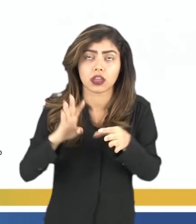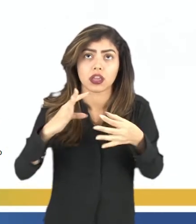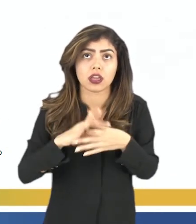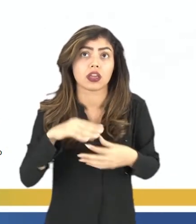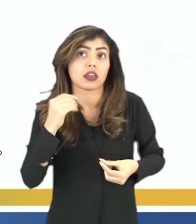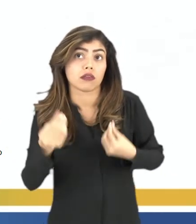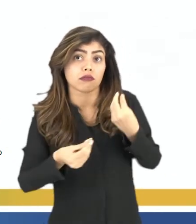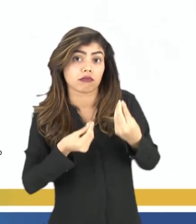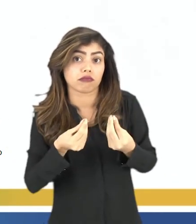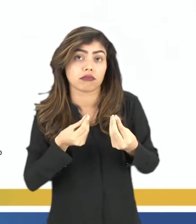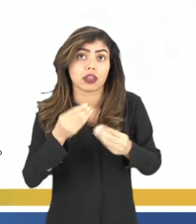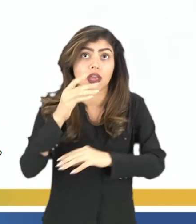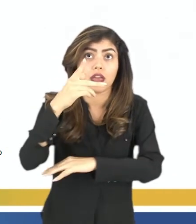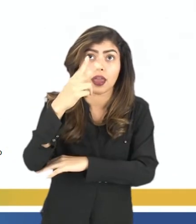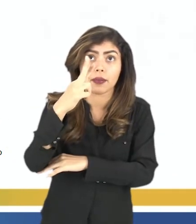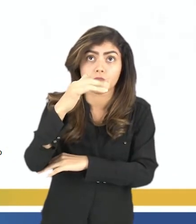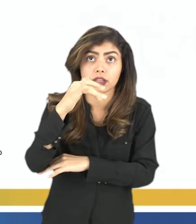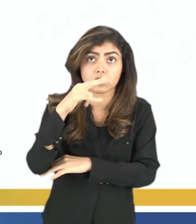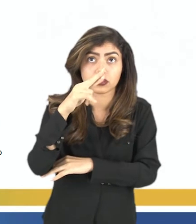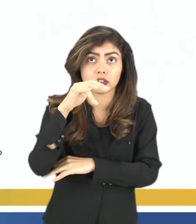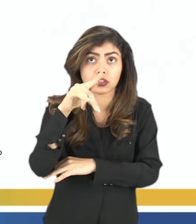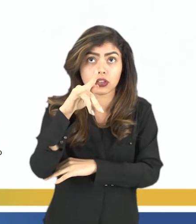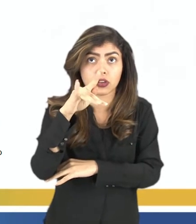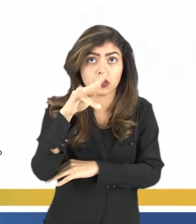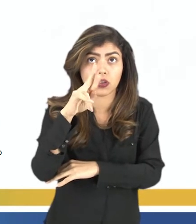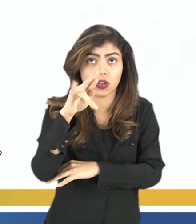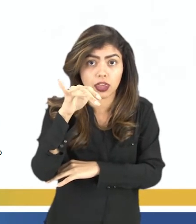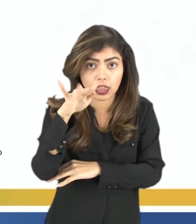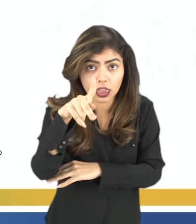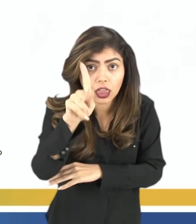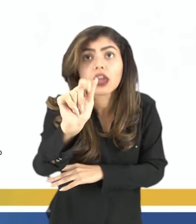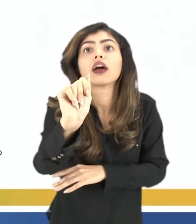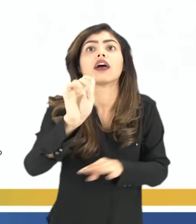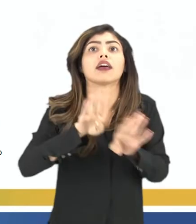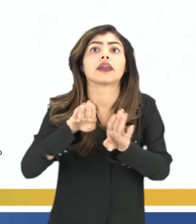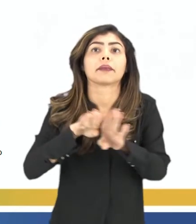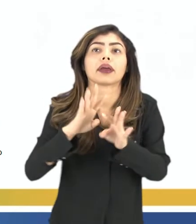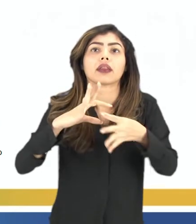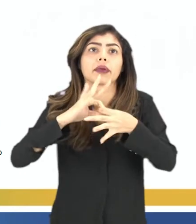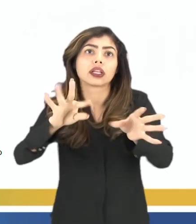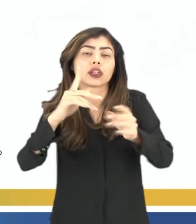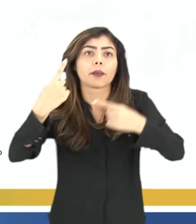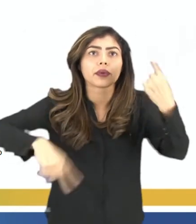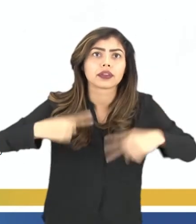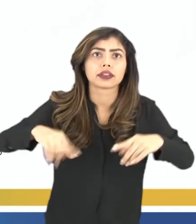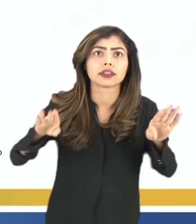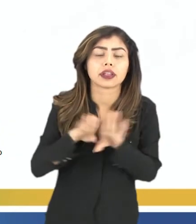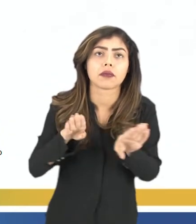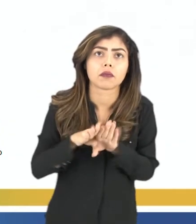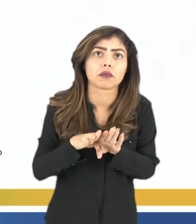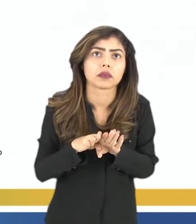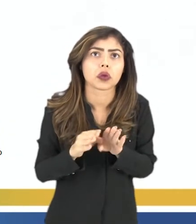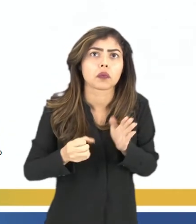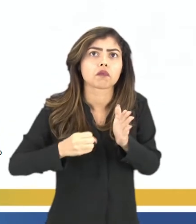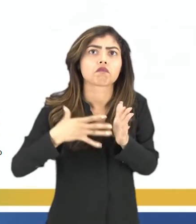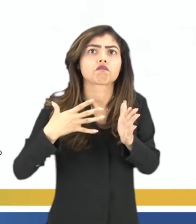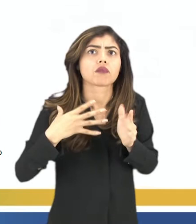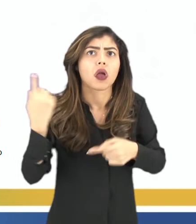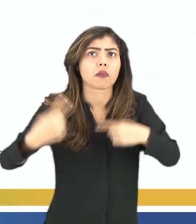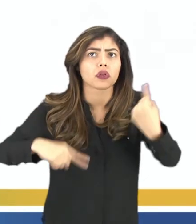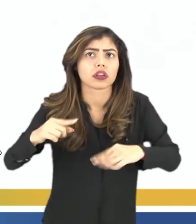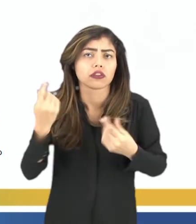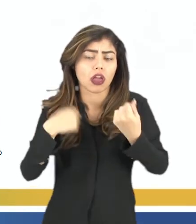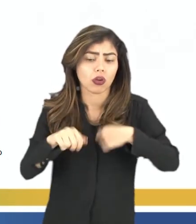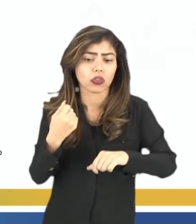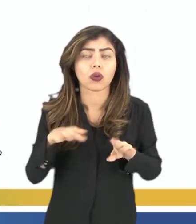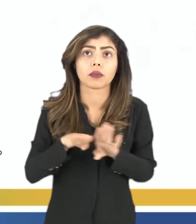o nome perestroika e a liberação política, a Graz Norte, né? Uma série de transformações políticas